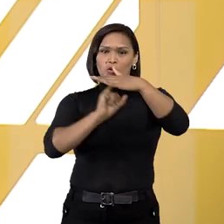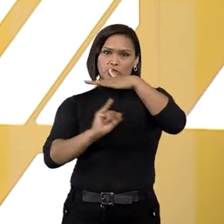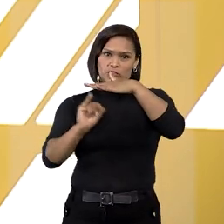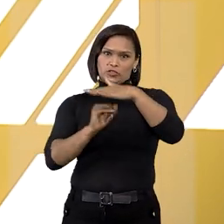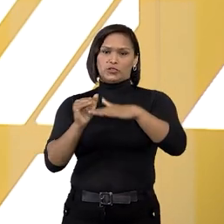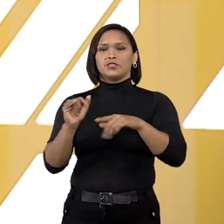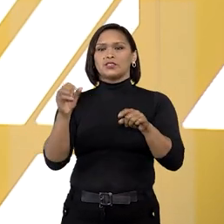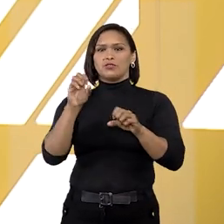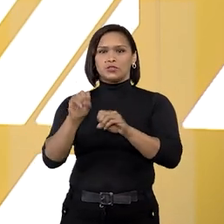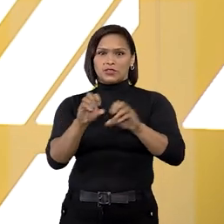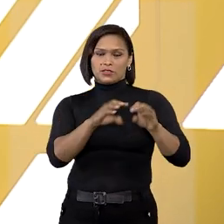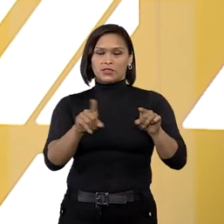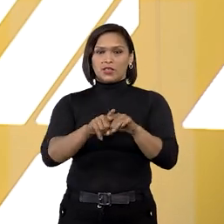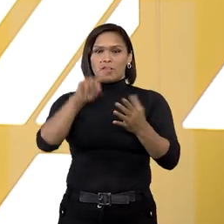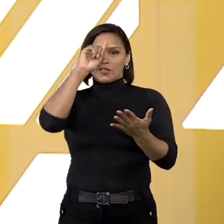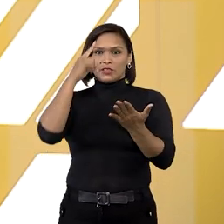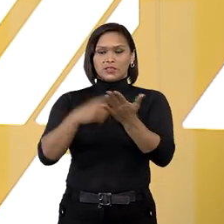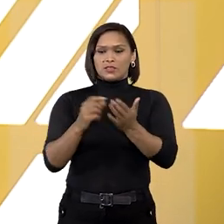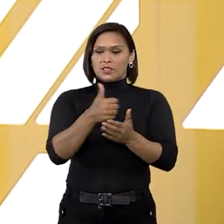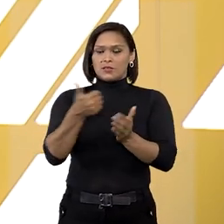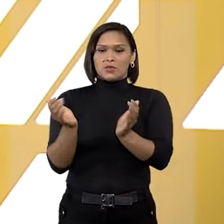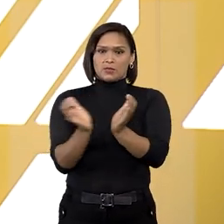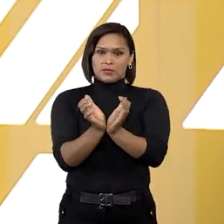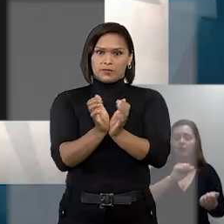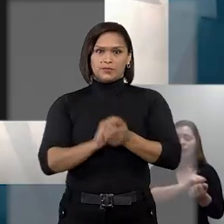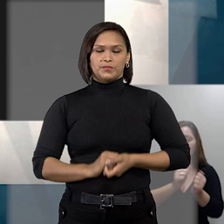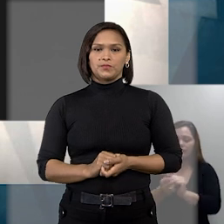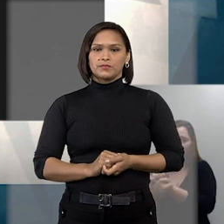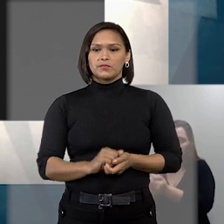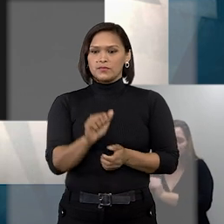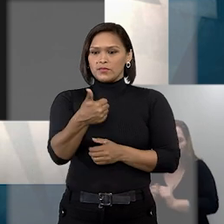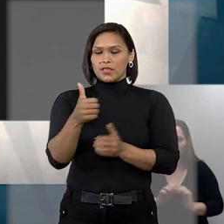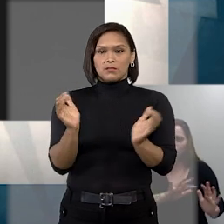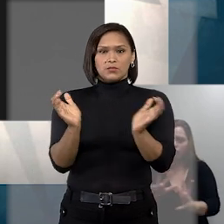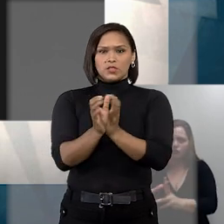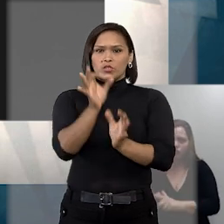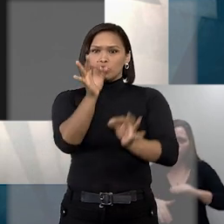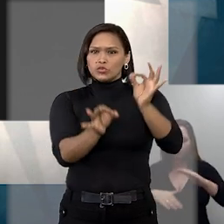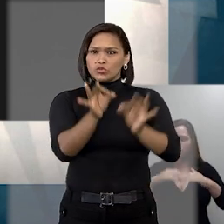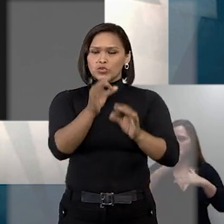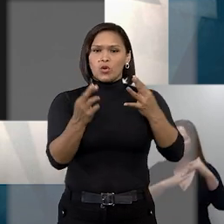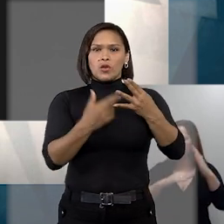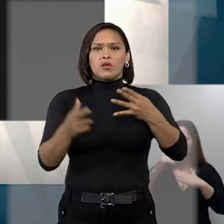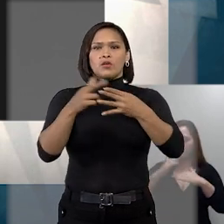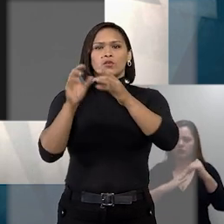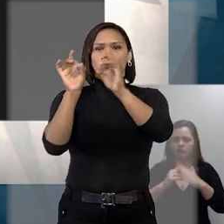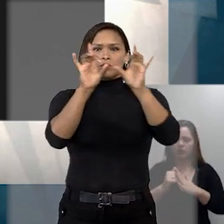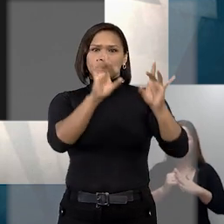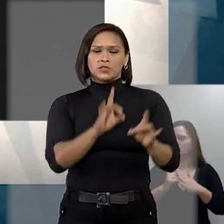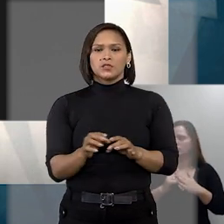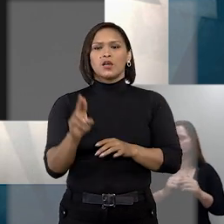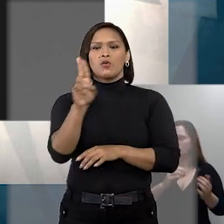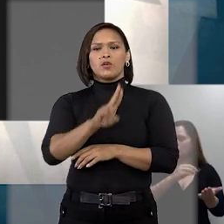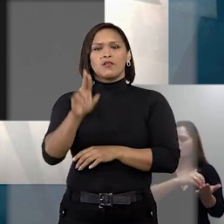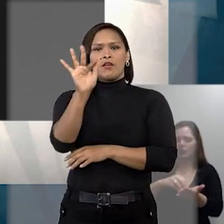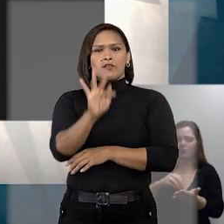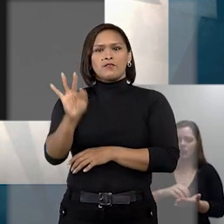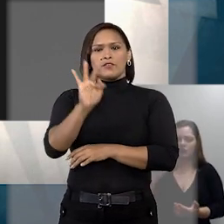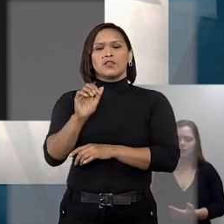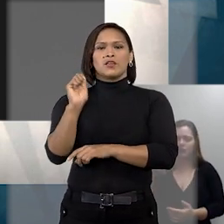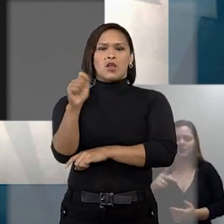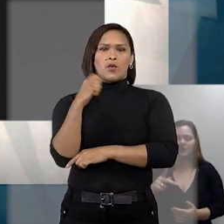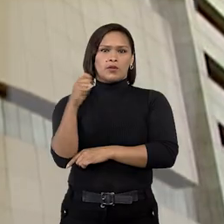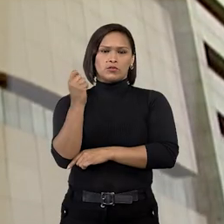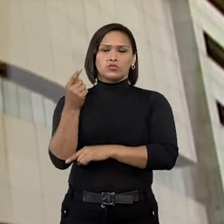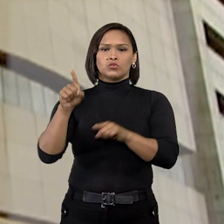instituição. A decisão é da primeira turma. A primeira turma julgou o recurso especial da Universidade Federal do Rio